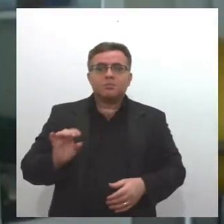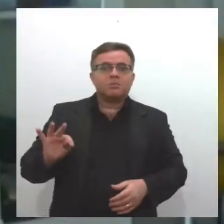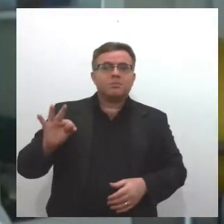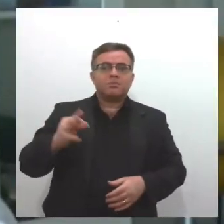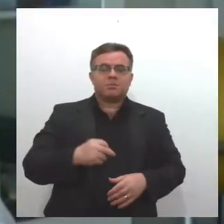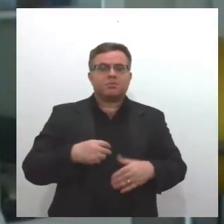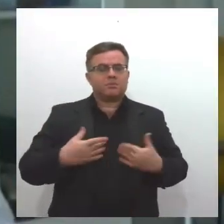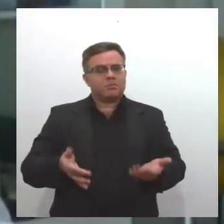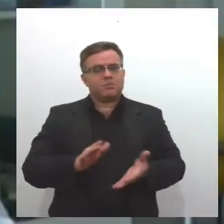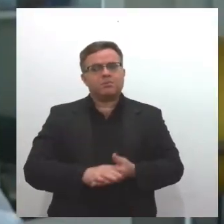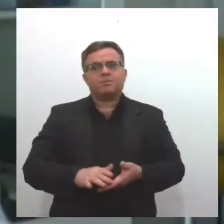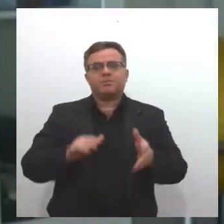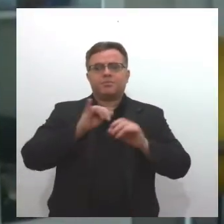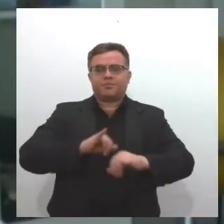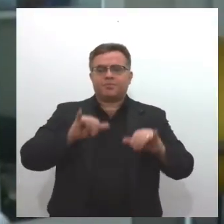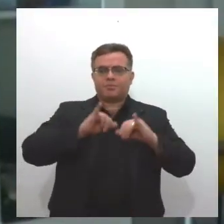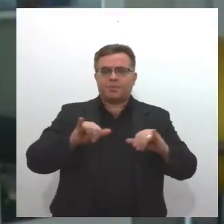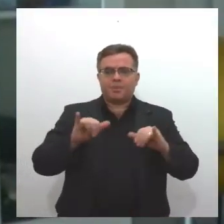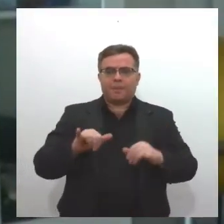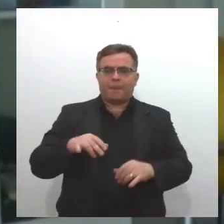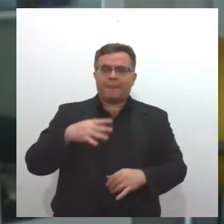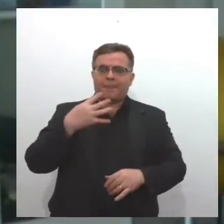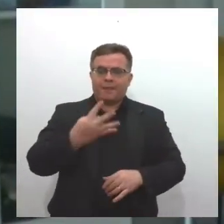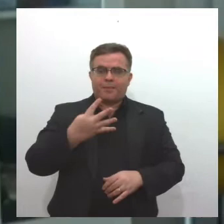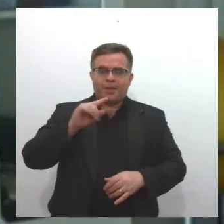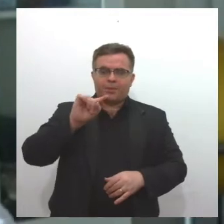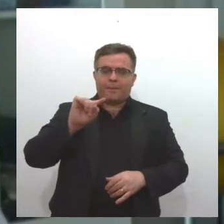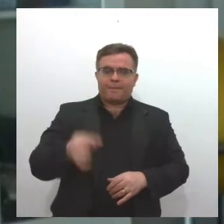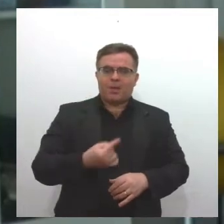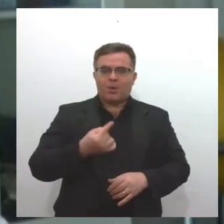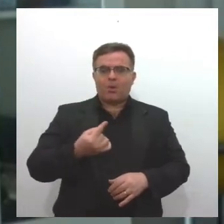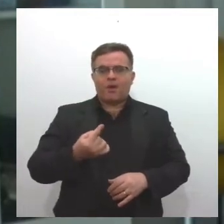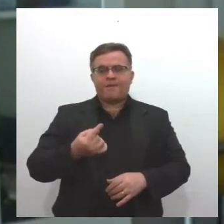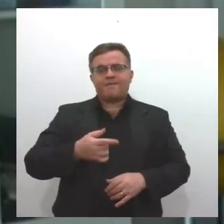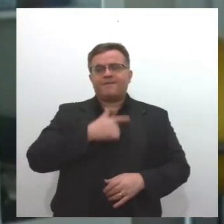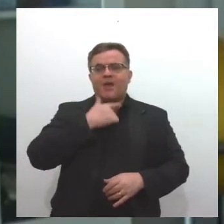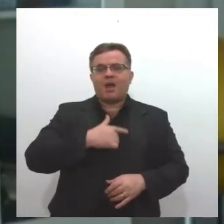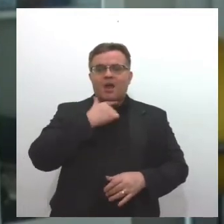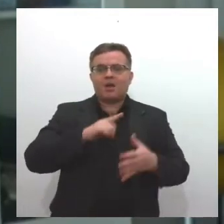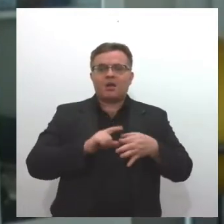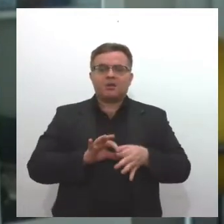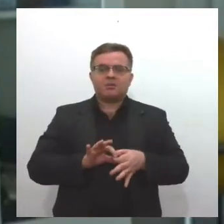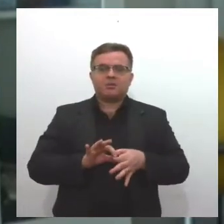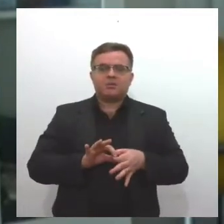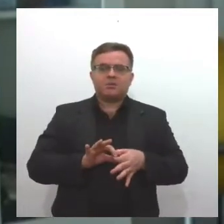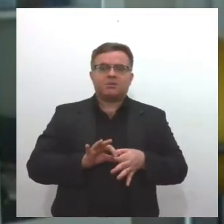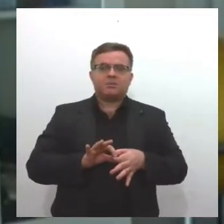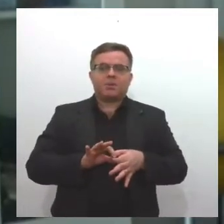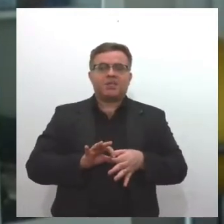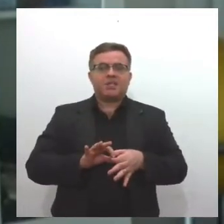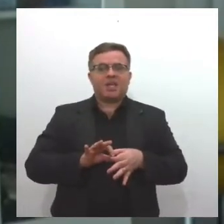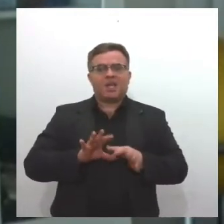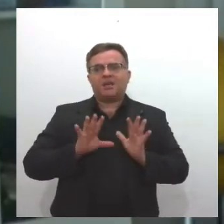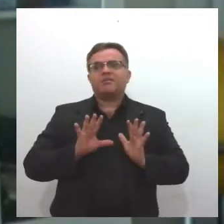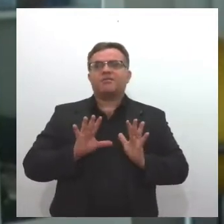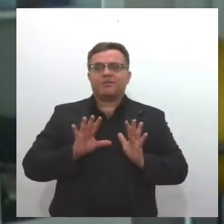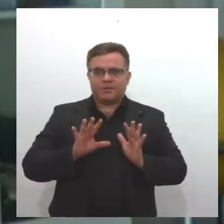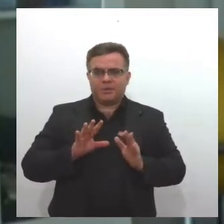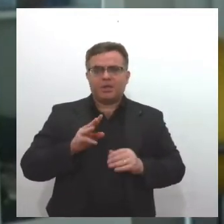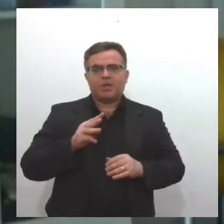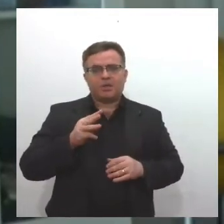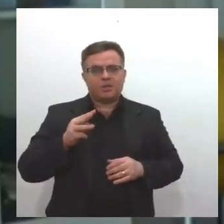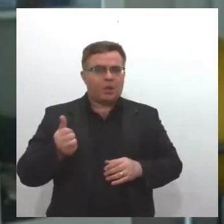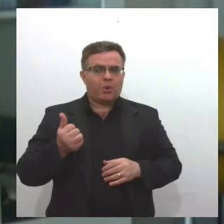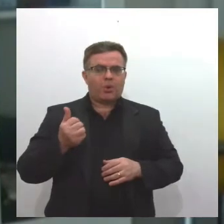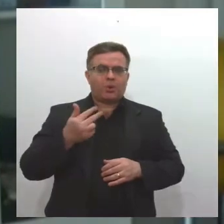lembrando que são 4 mil vagas disponíveis e distribuídas nesses 38 cursos,